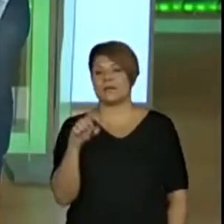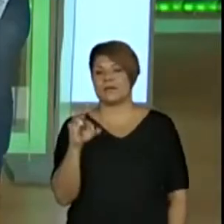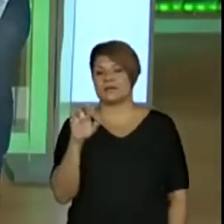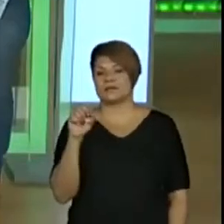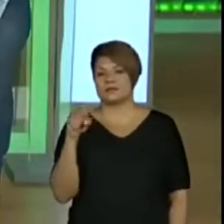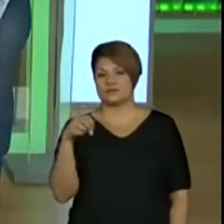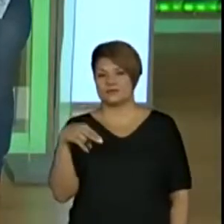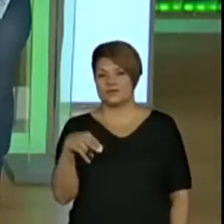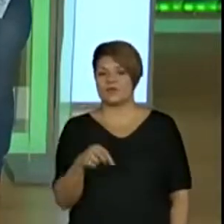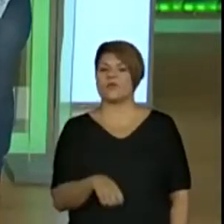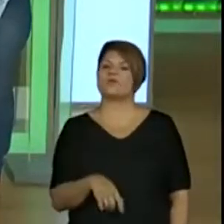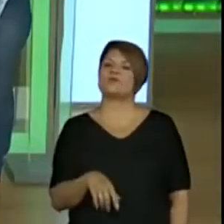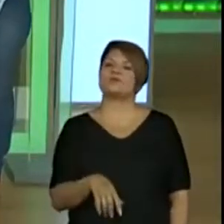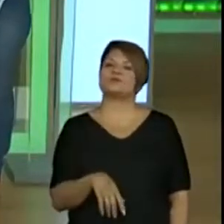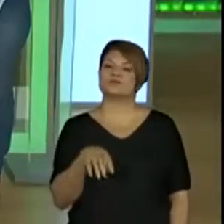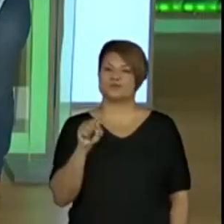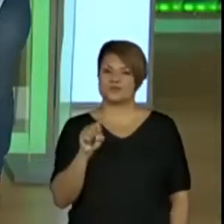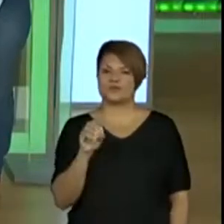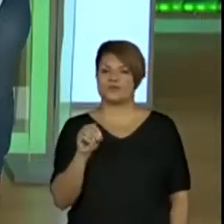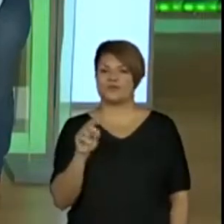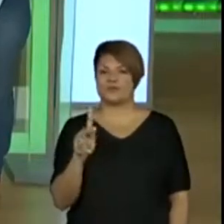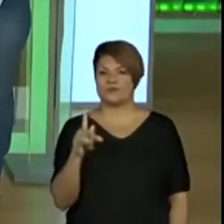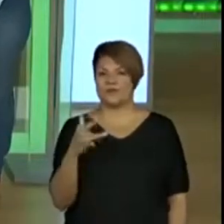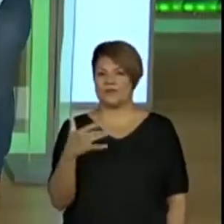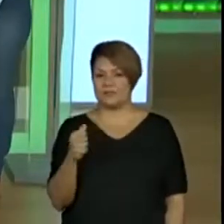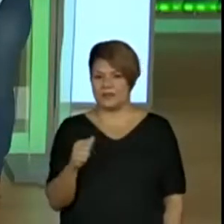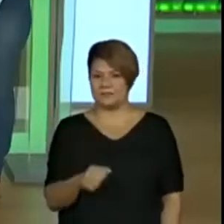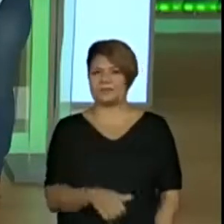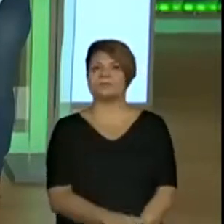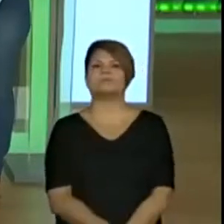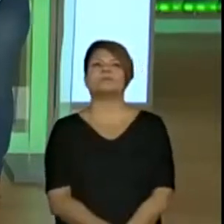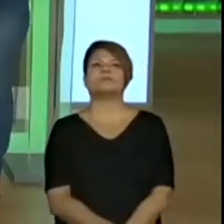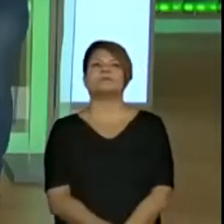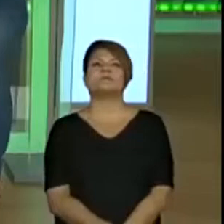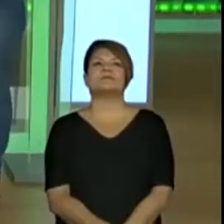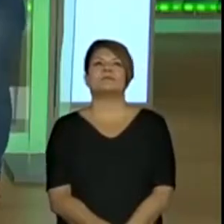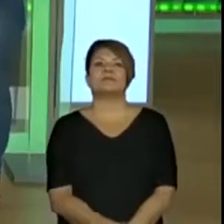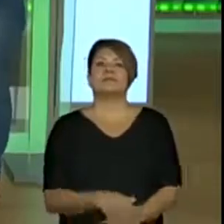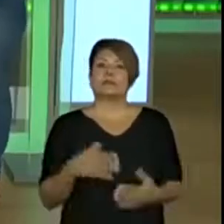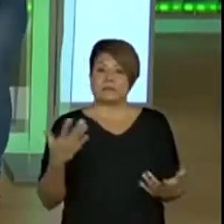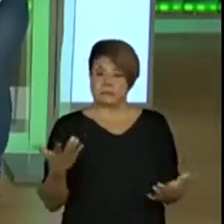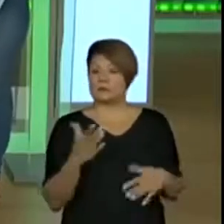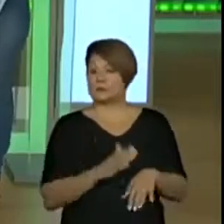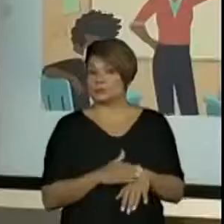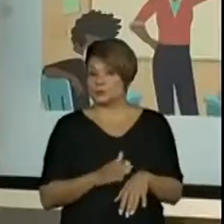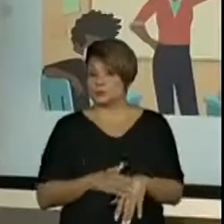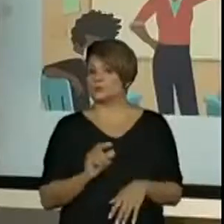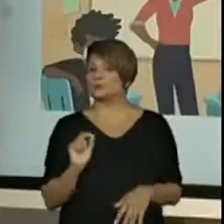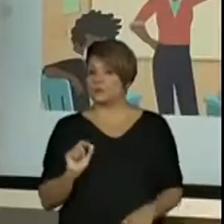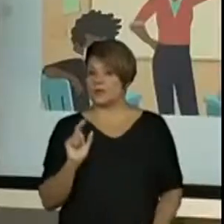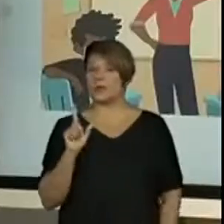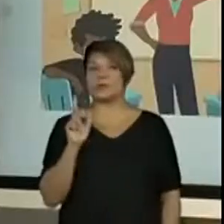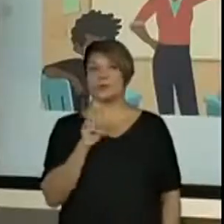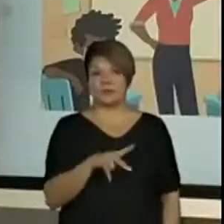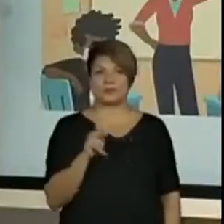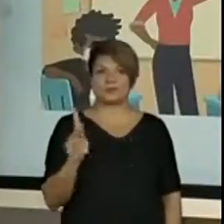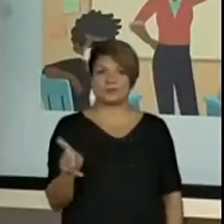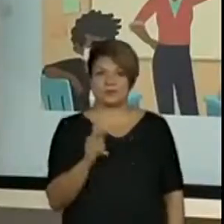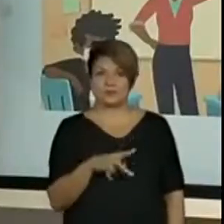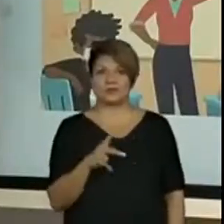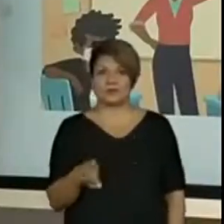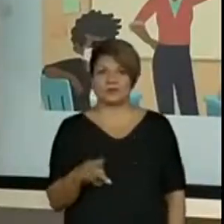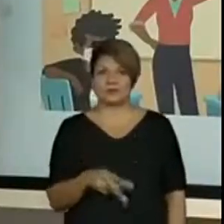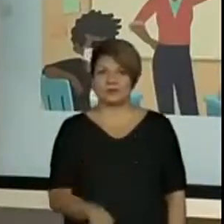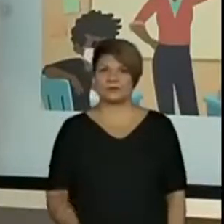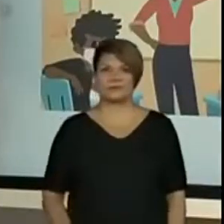a Sofia. Isso mesmo. Então, essa função aqui é do professor. Professor, todo mundo